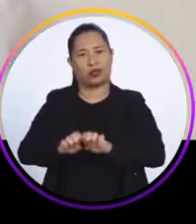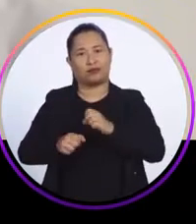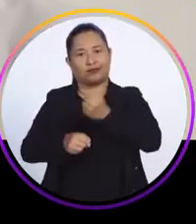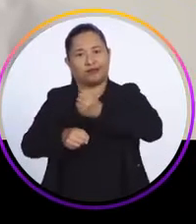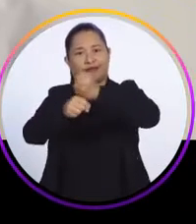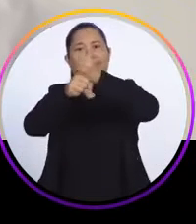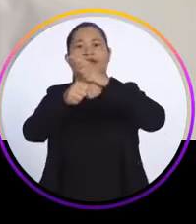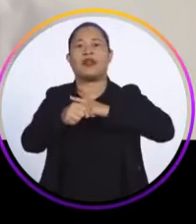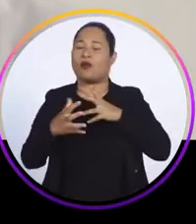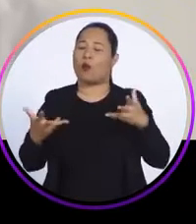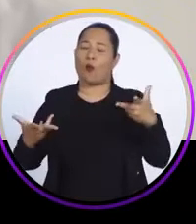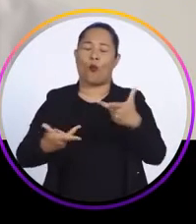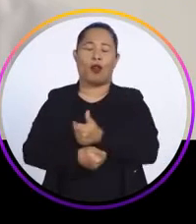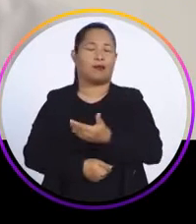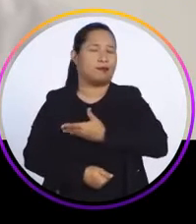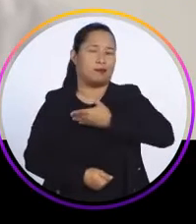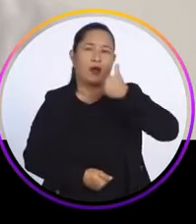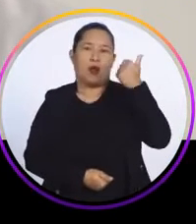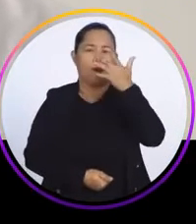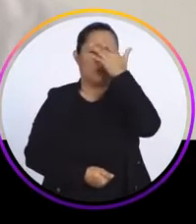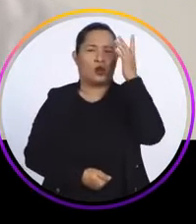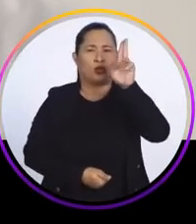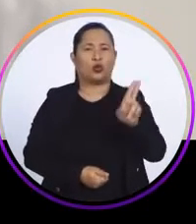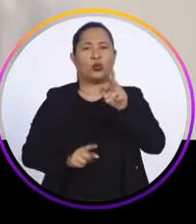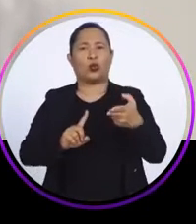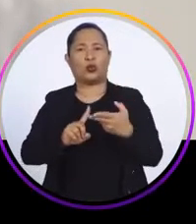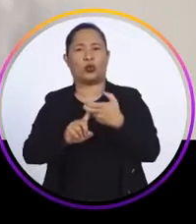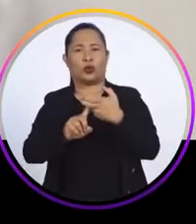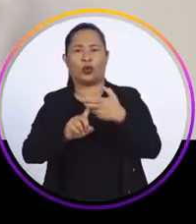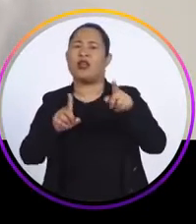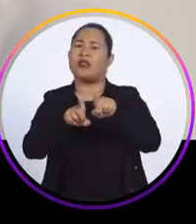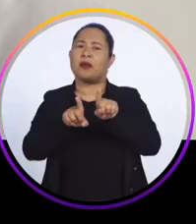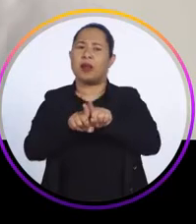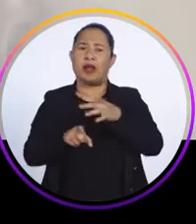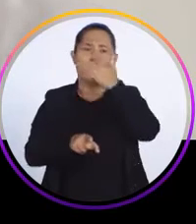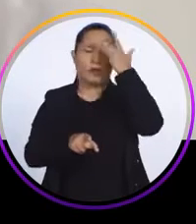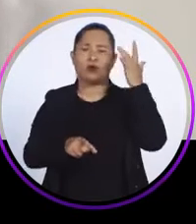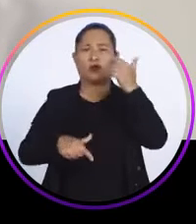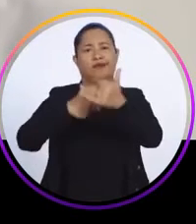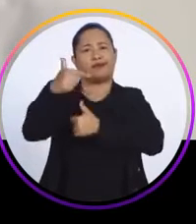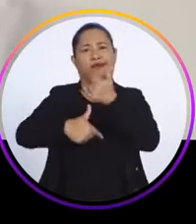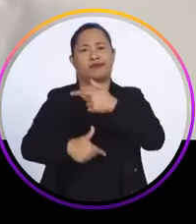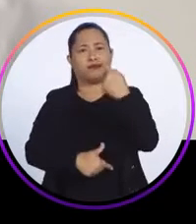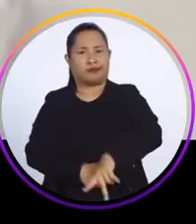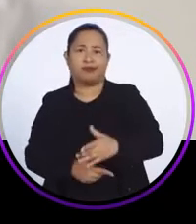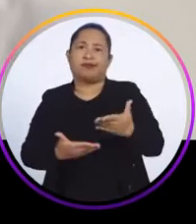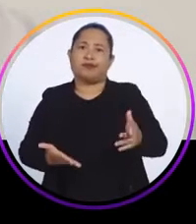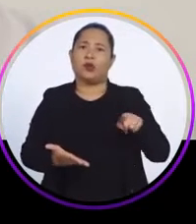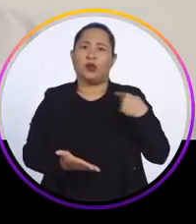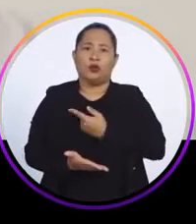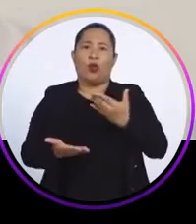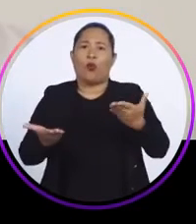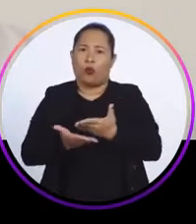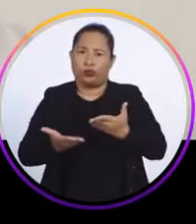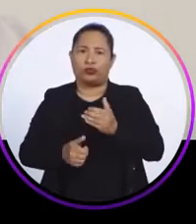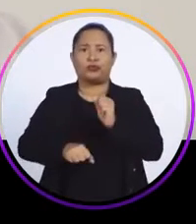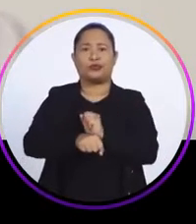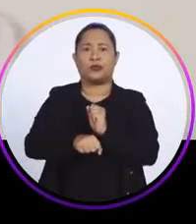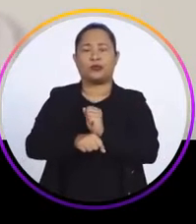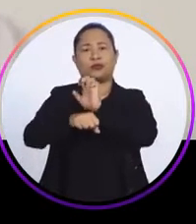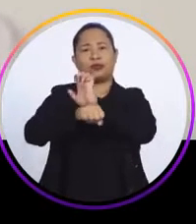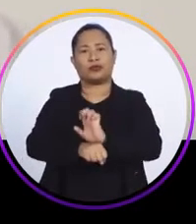reestruturado, dando uma qualidade melhor aos usuários do SUS e também aos colaboradores que trabalham aqui. A gente hoje